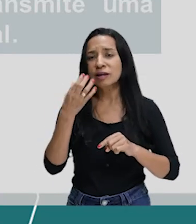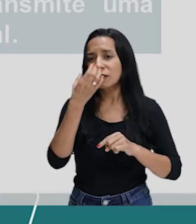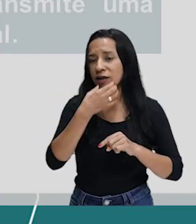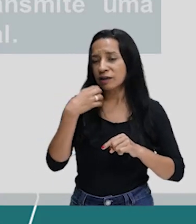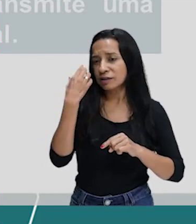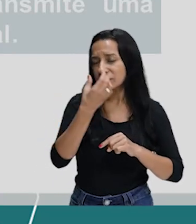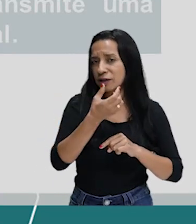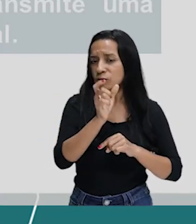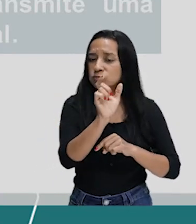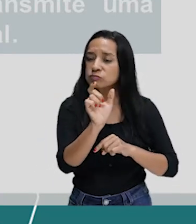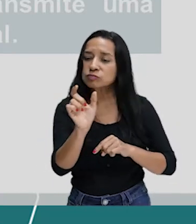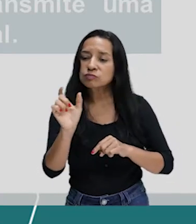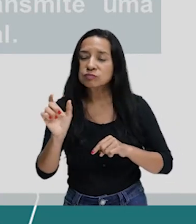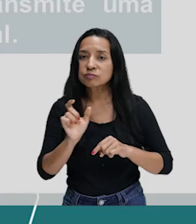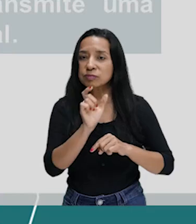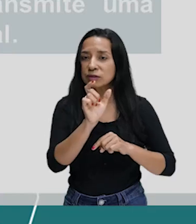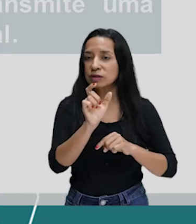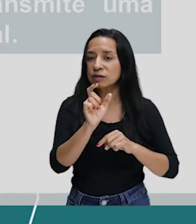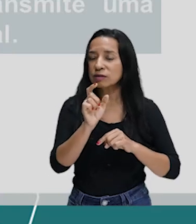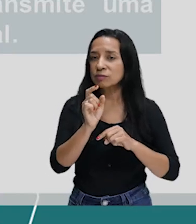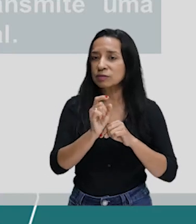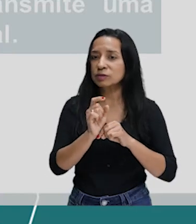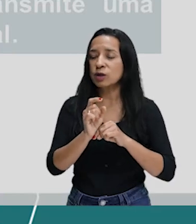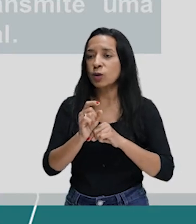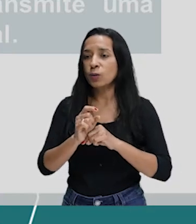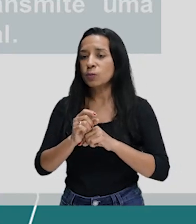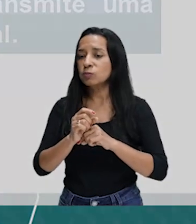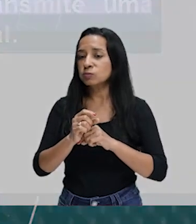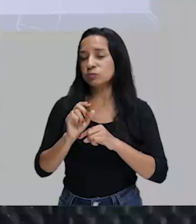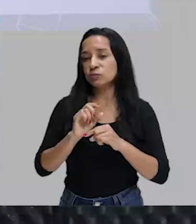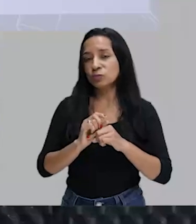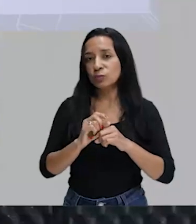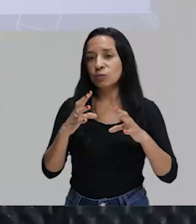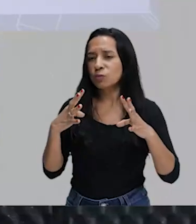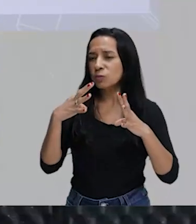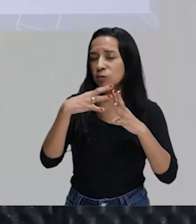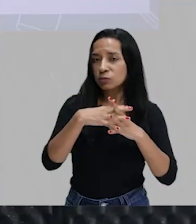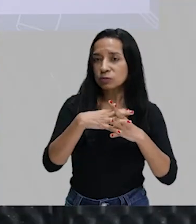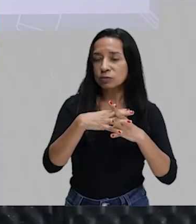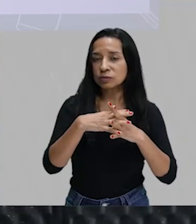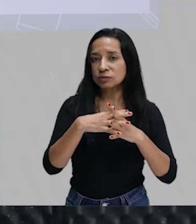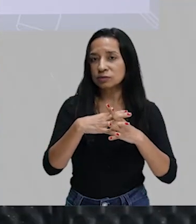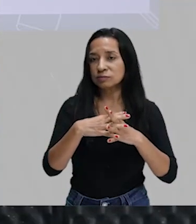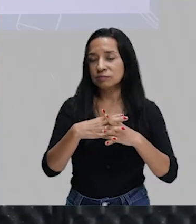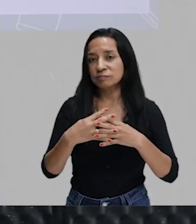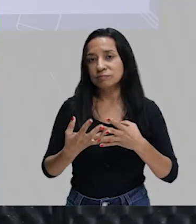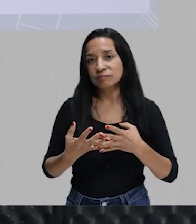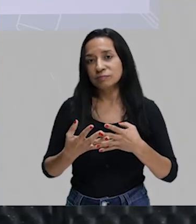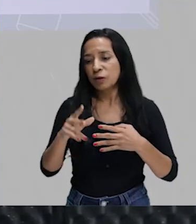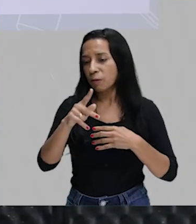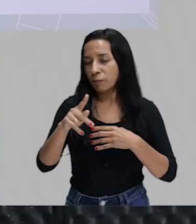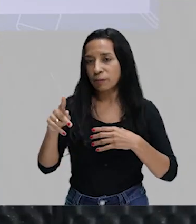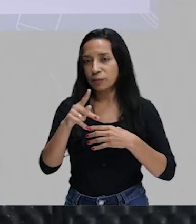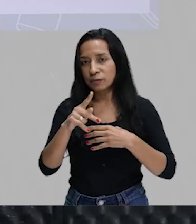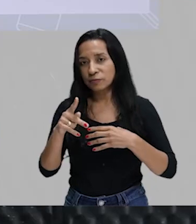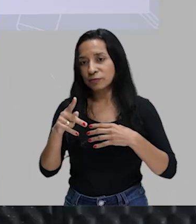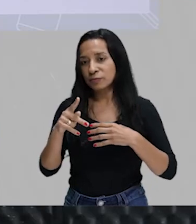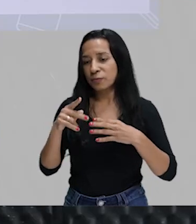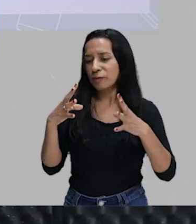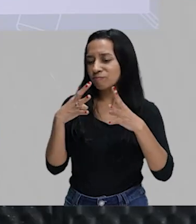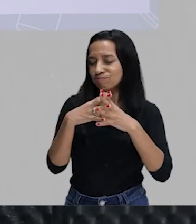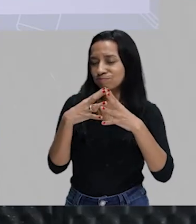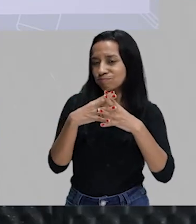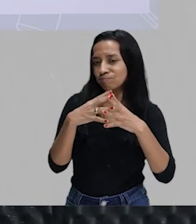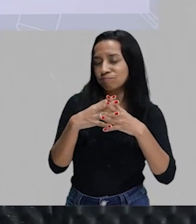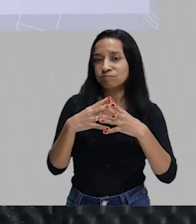palavras com encontros consonantais. Viram trava a língua. Por isso que a professora aqui, a Cacau, de vez em quando enrola a língua.